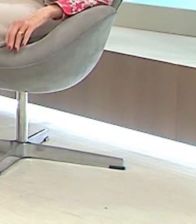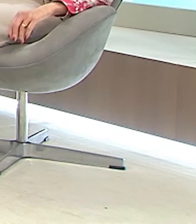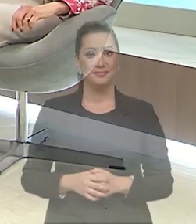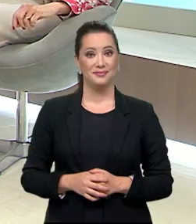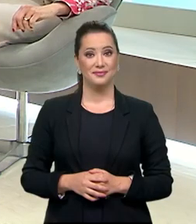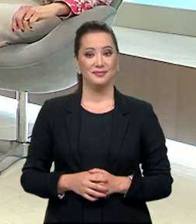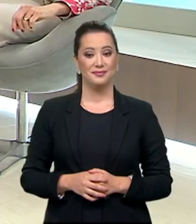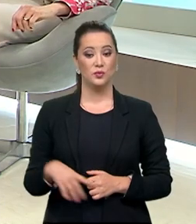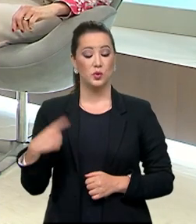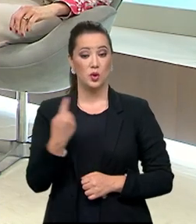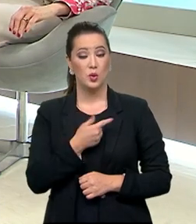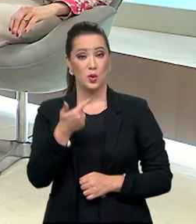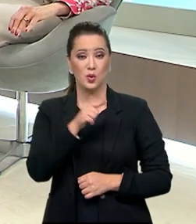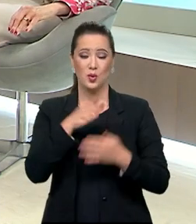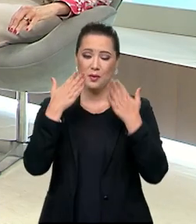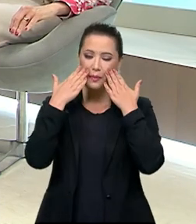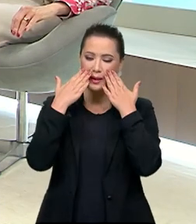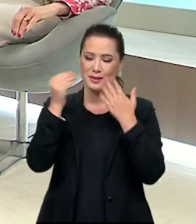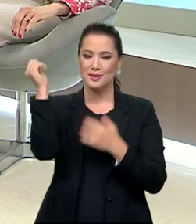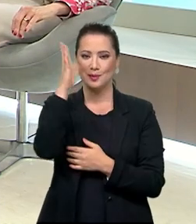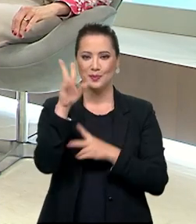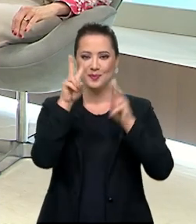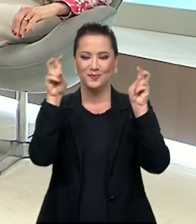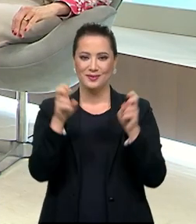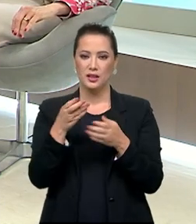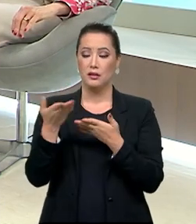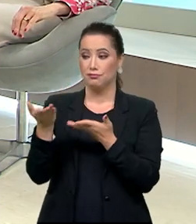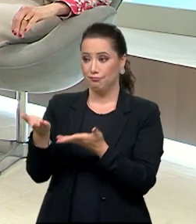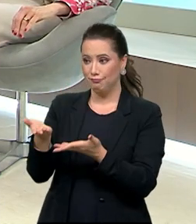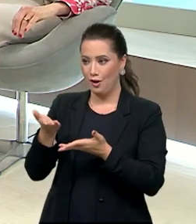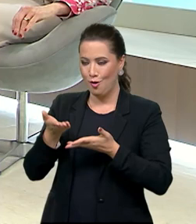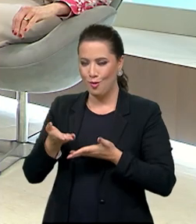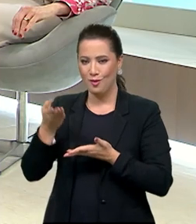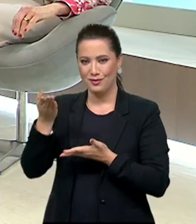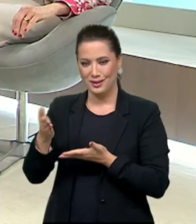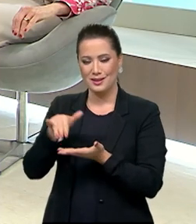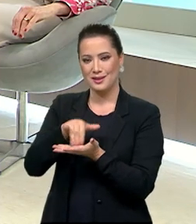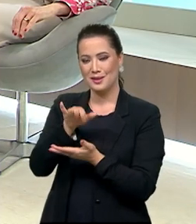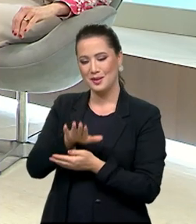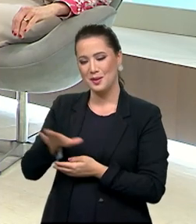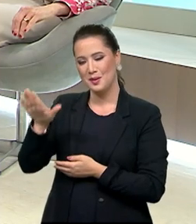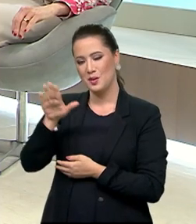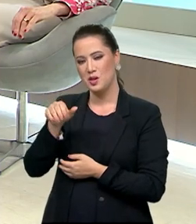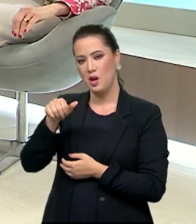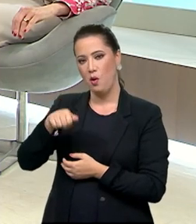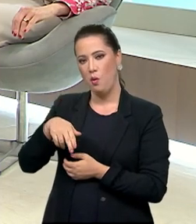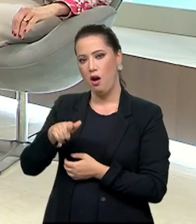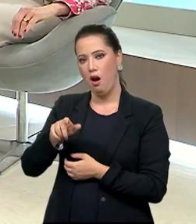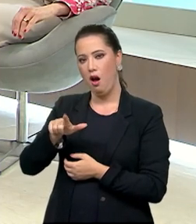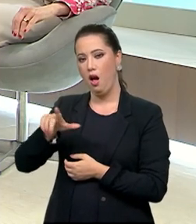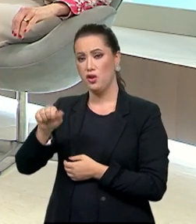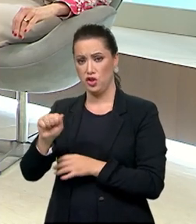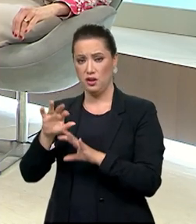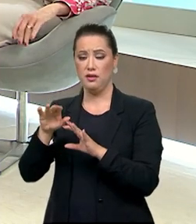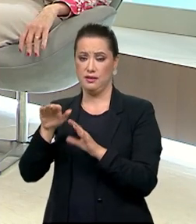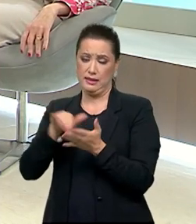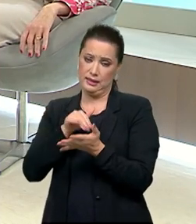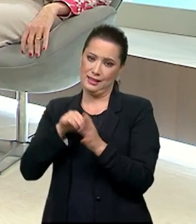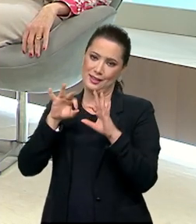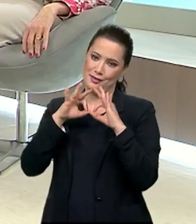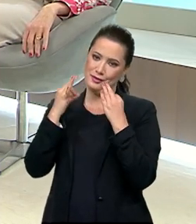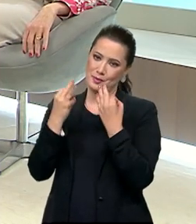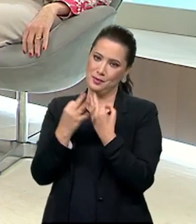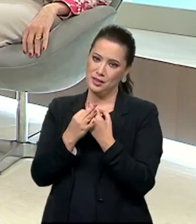Estamos de volta com o Brasil em Pauta. A entrevistada é a Secretária Nacional da Família, Angela Gandra, do Ministério da Mulher, da